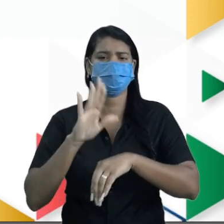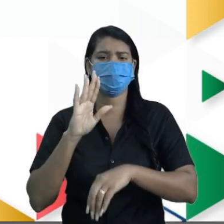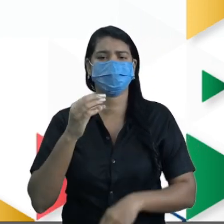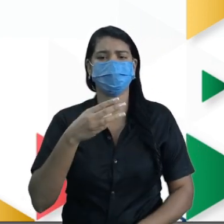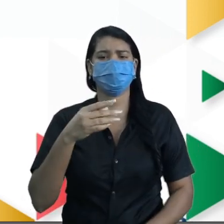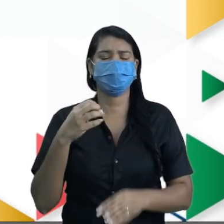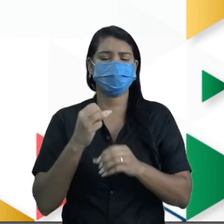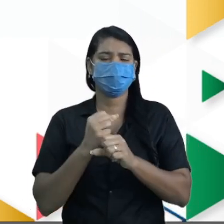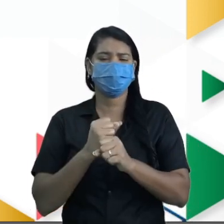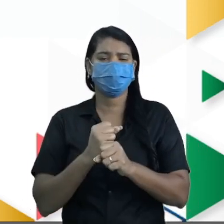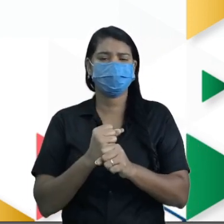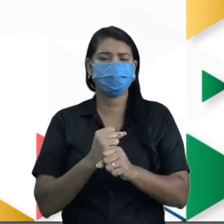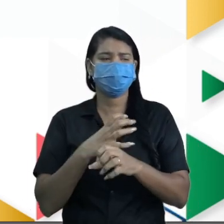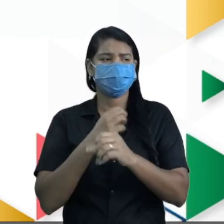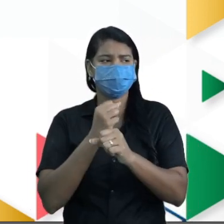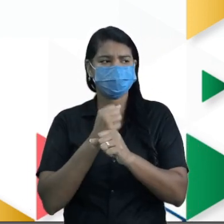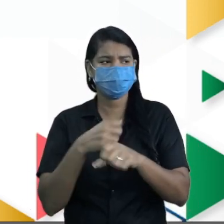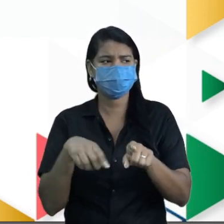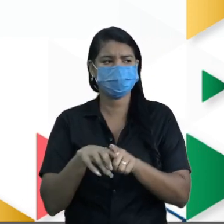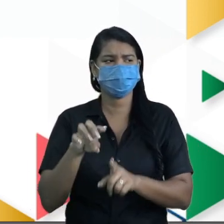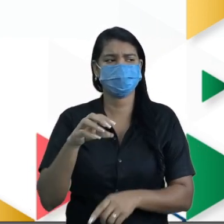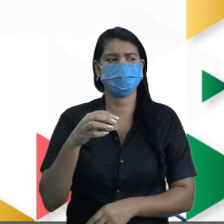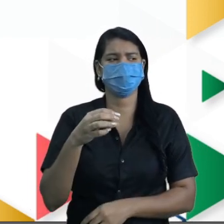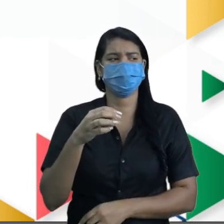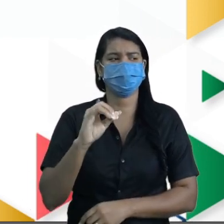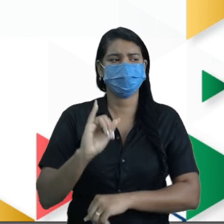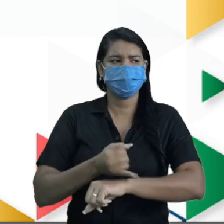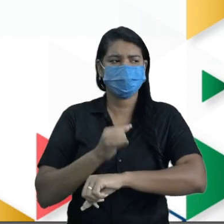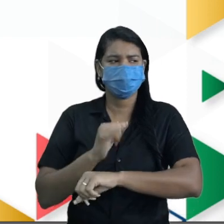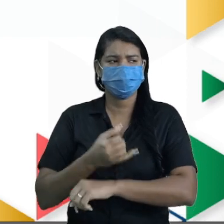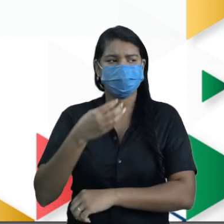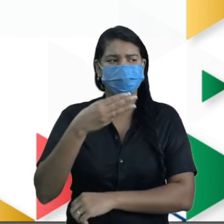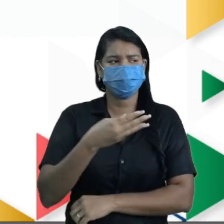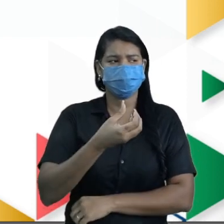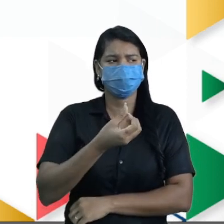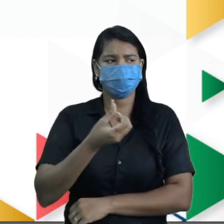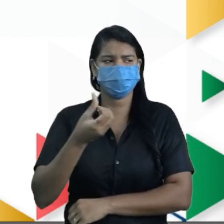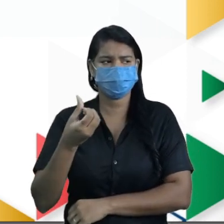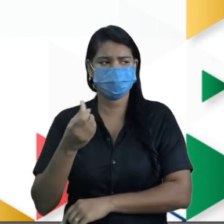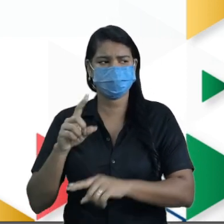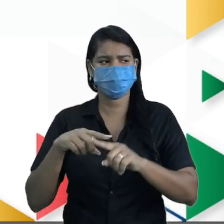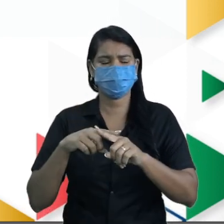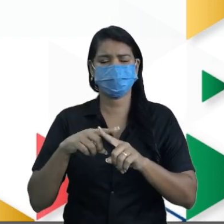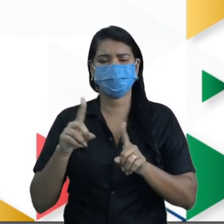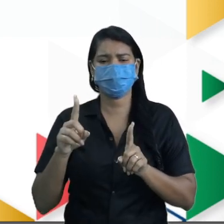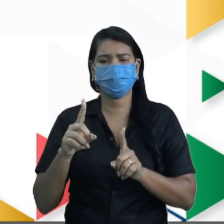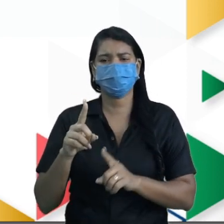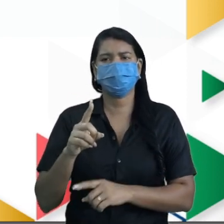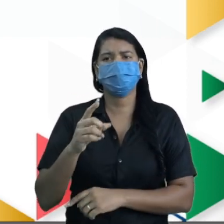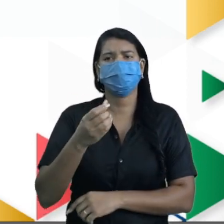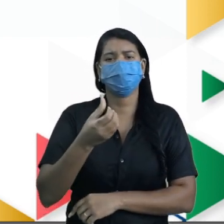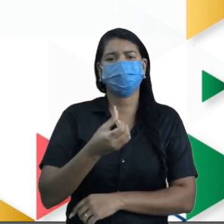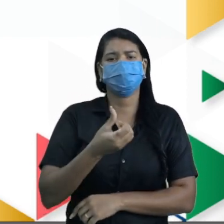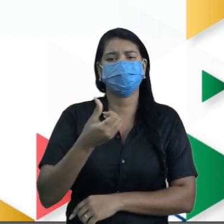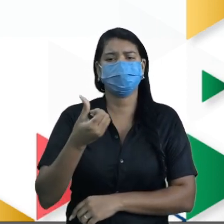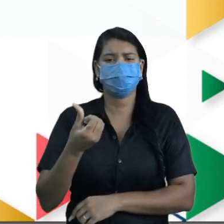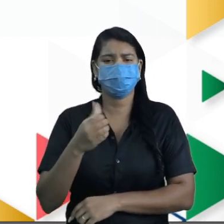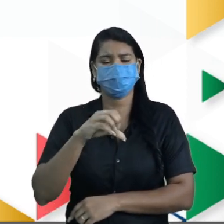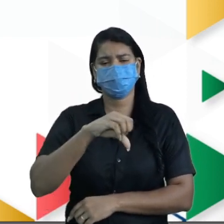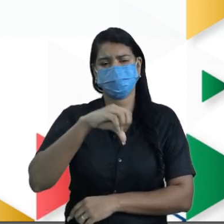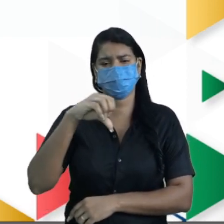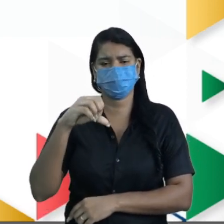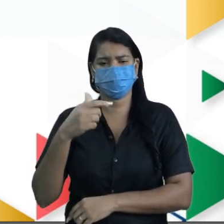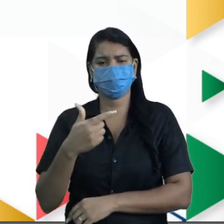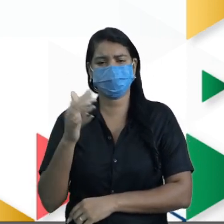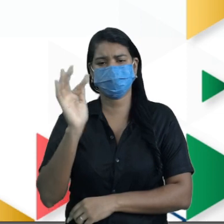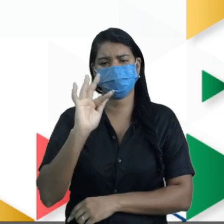783. Em janeiro, 376 mais 616, deu 992. E em